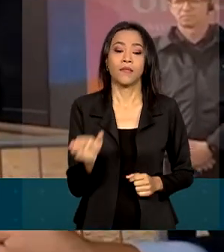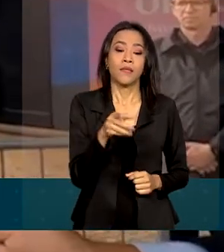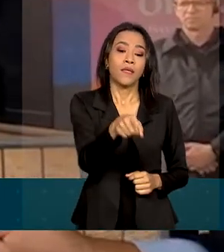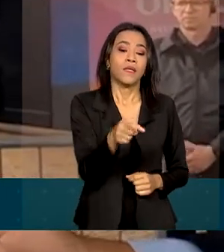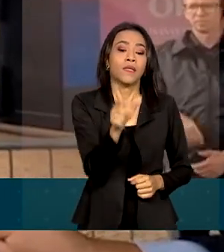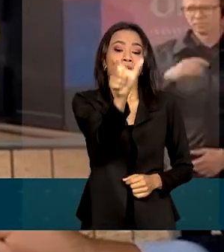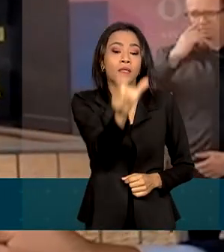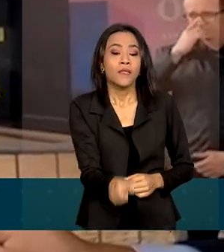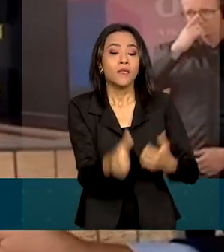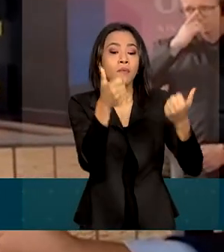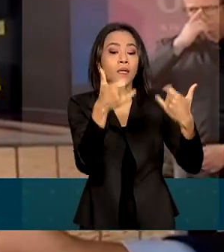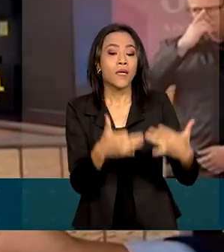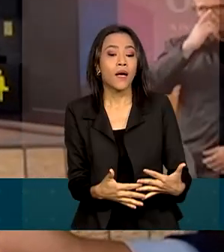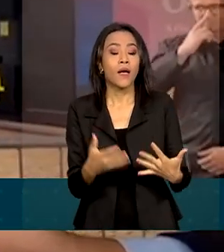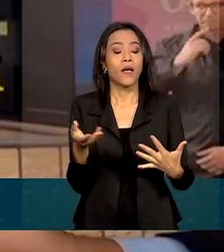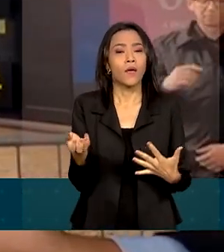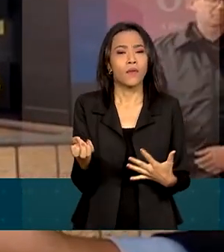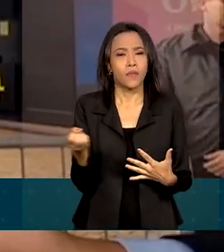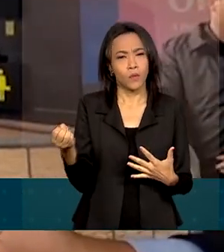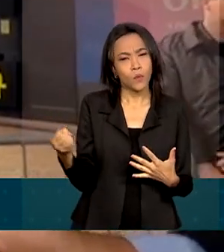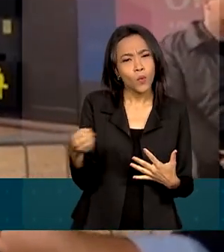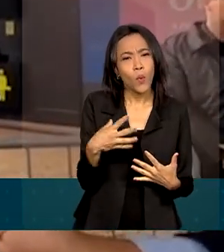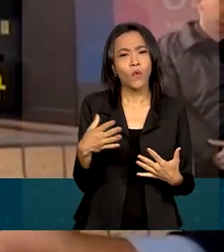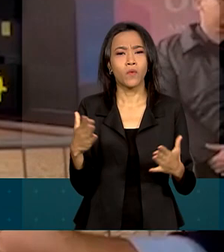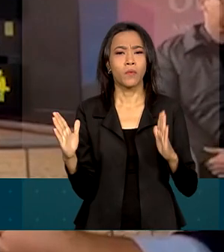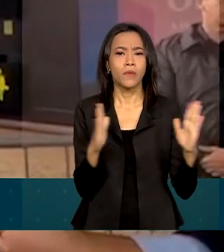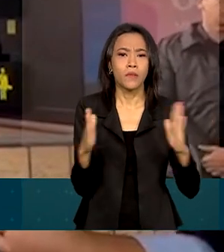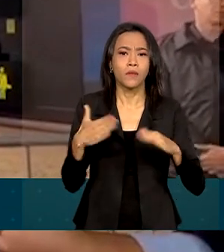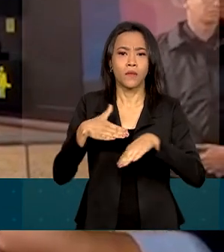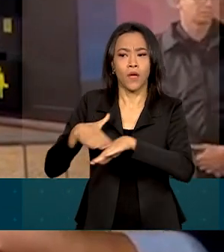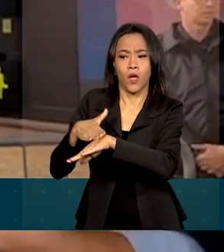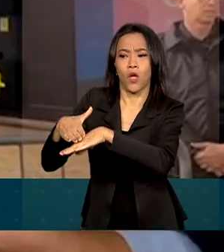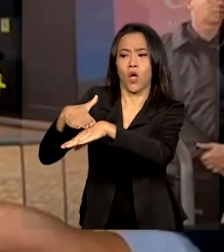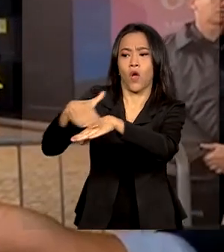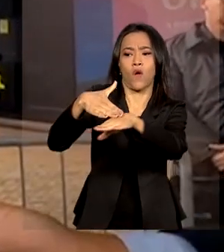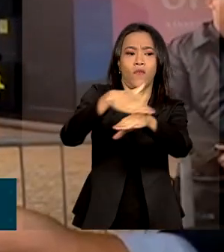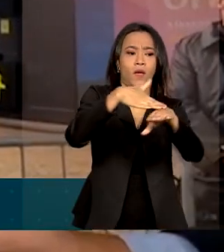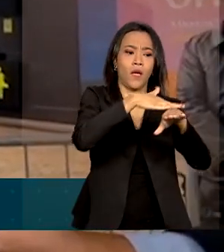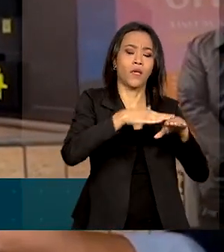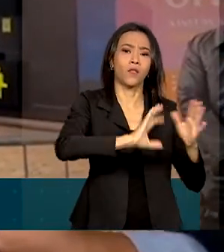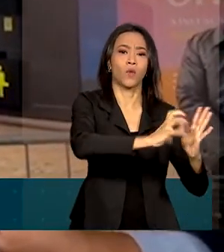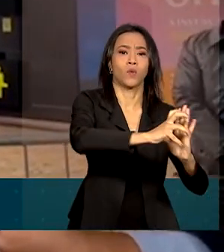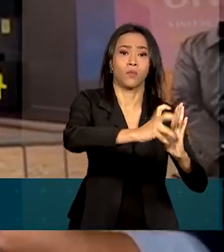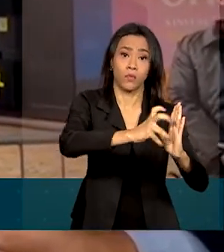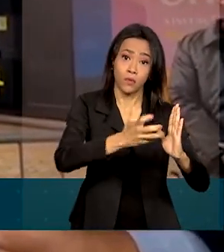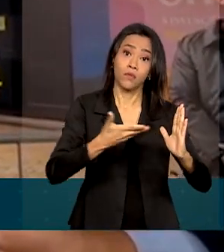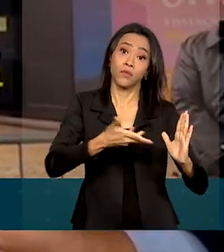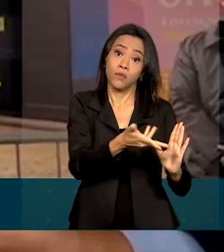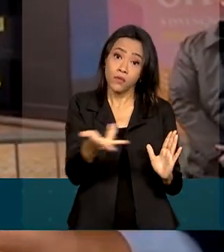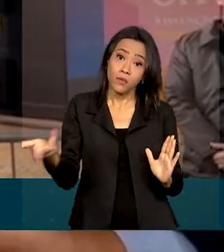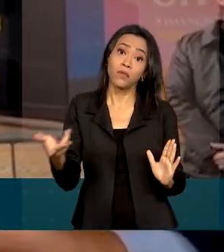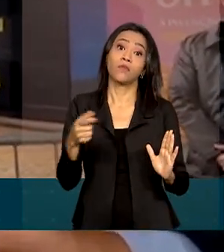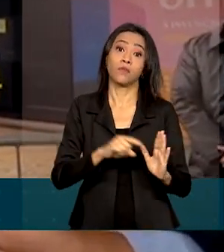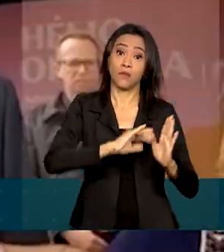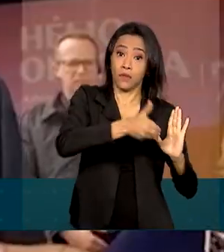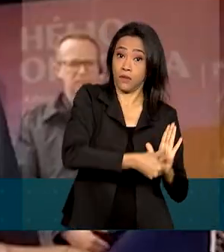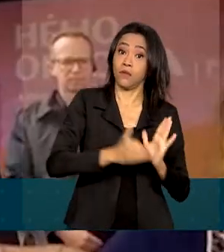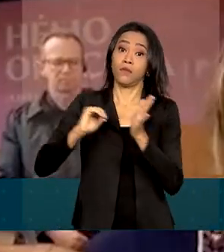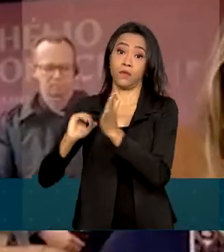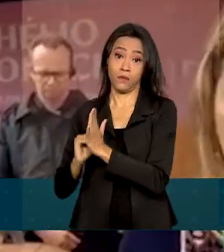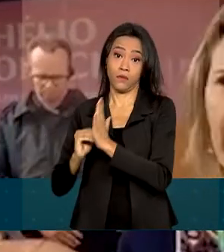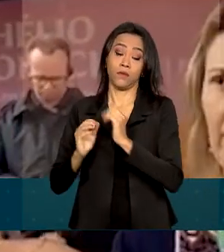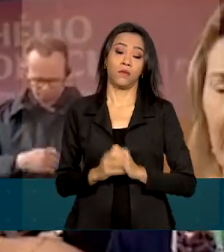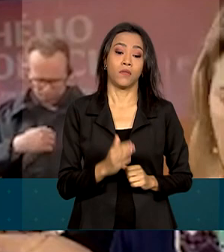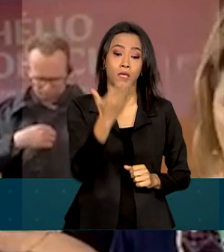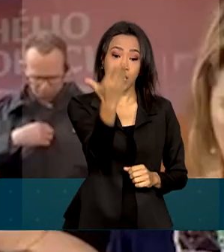inaugurar um novo momento de diálogo público, republicano, transparente, com a Câmara e com o Senado. O